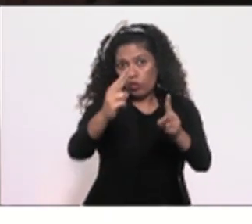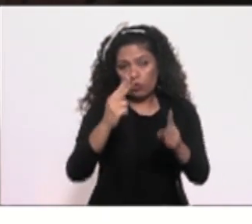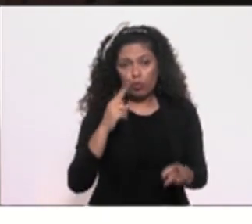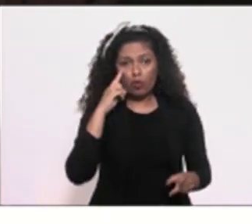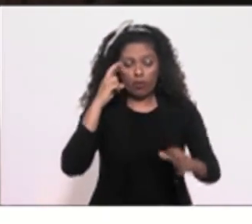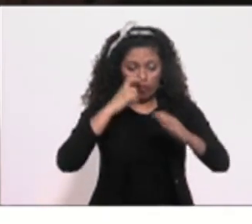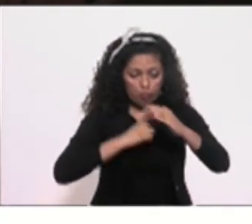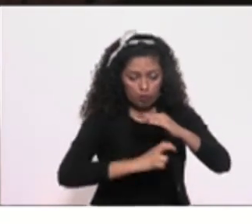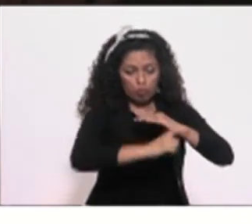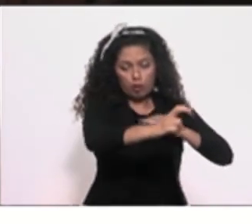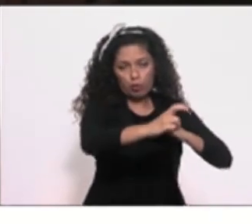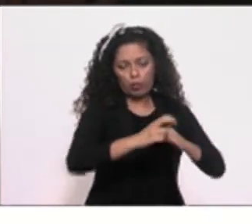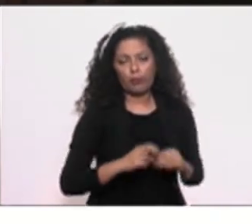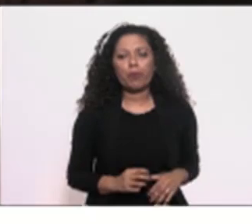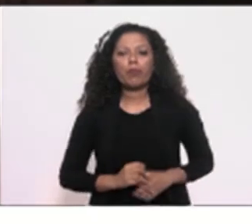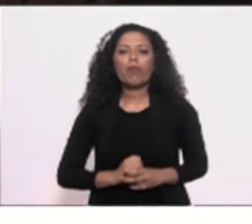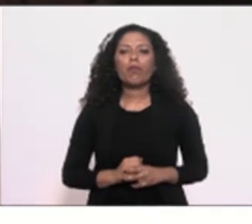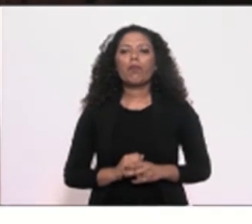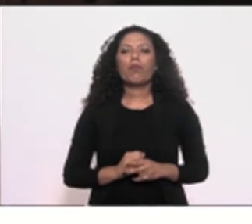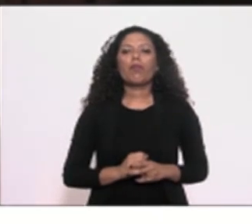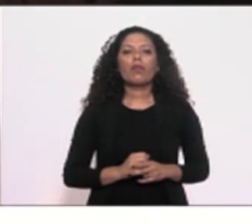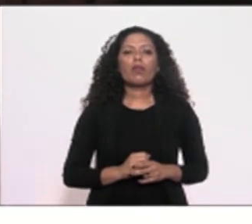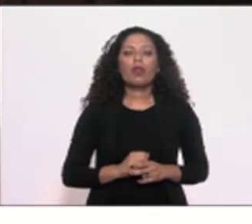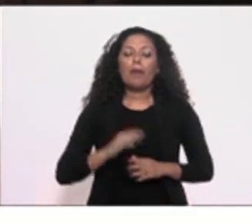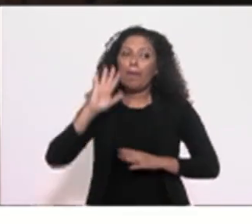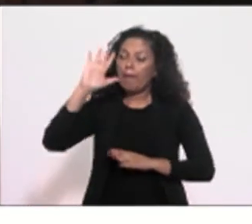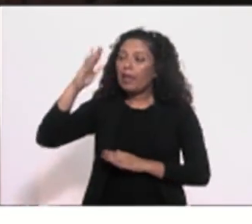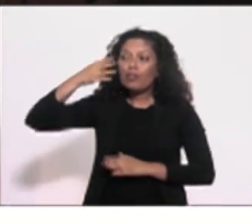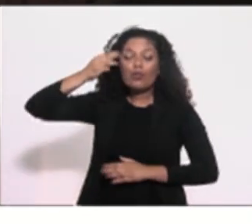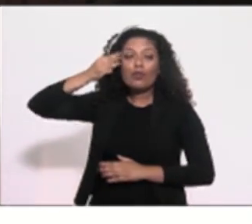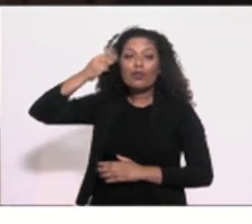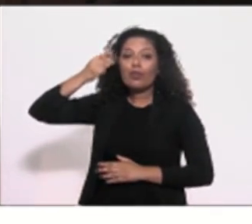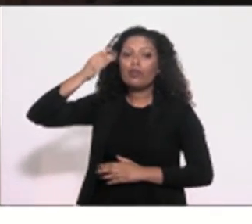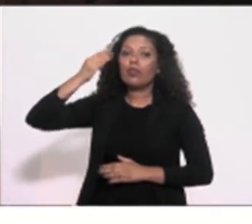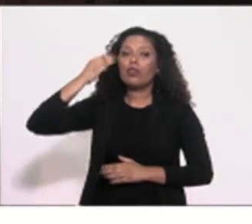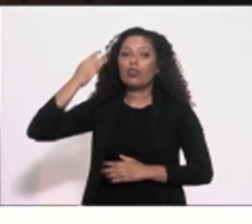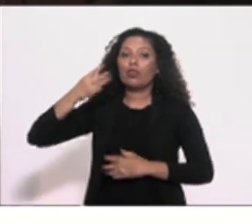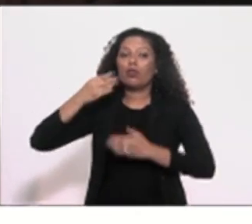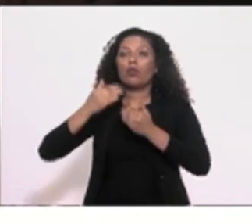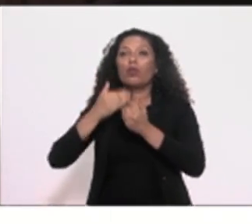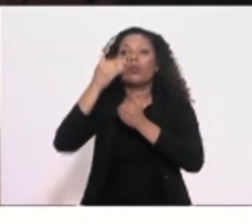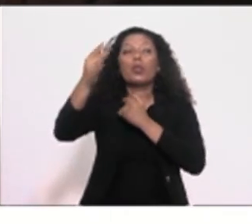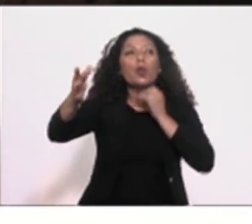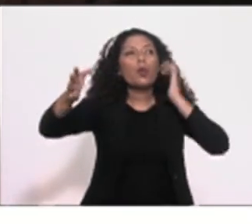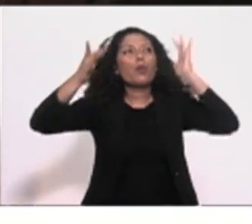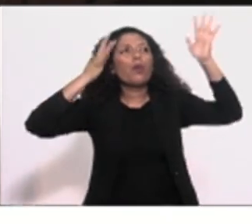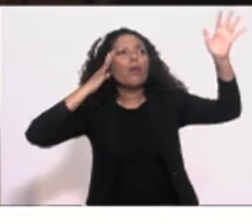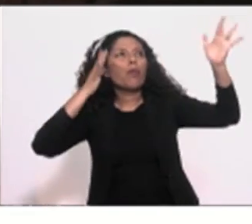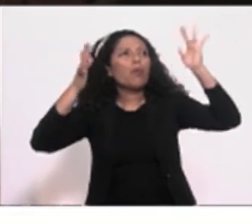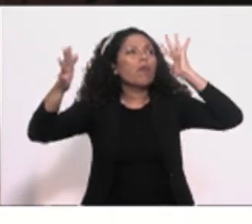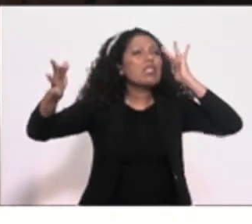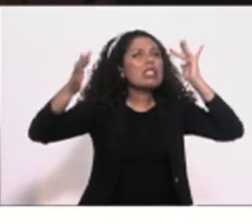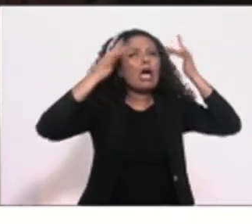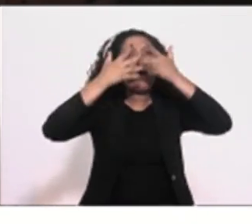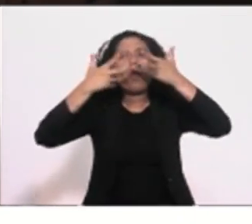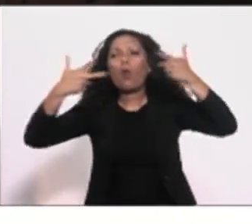E nessa conversa, o governador começou a vislumbrar alguma saída,